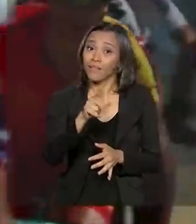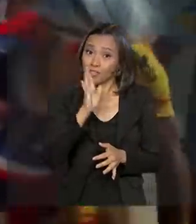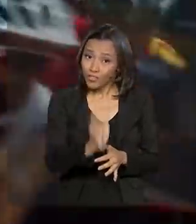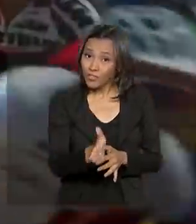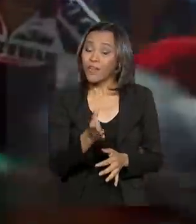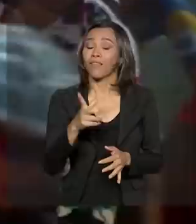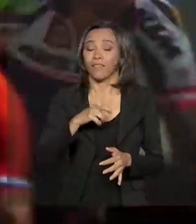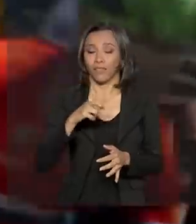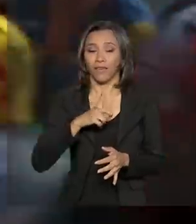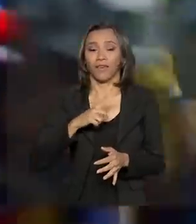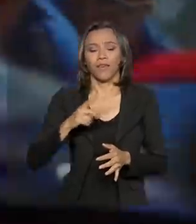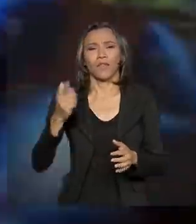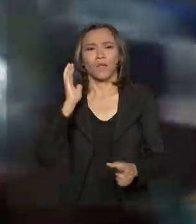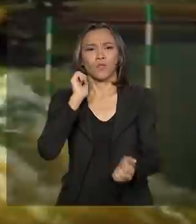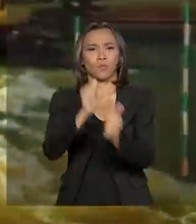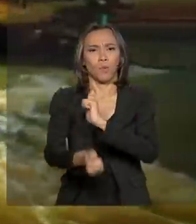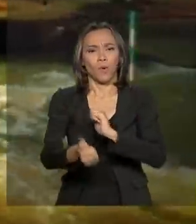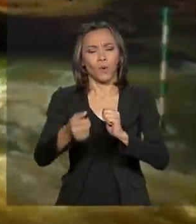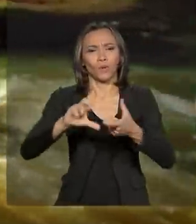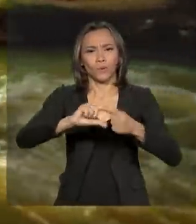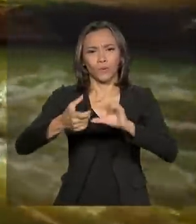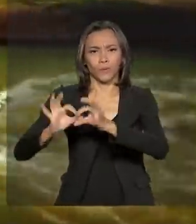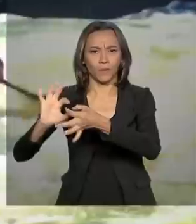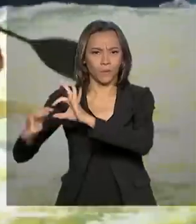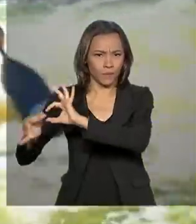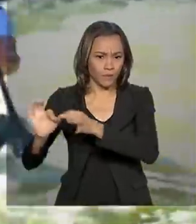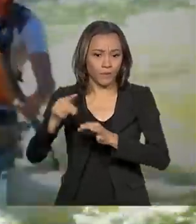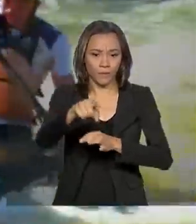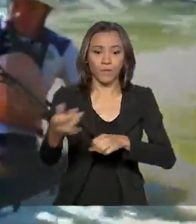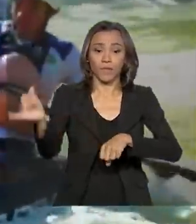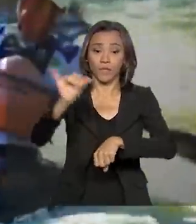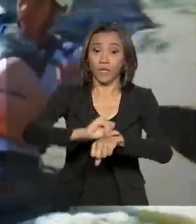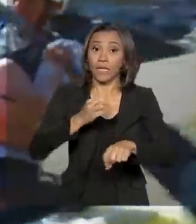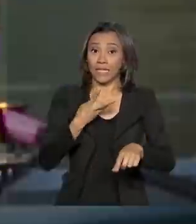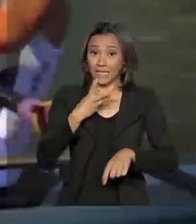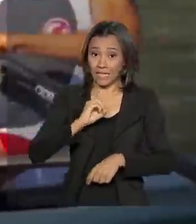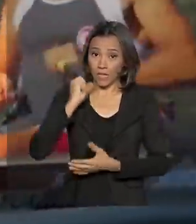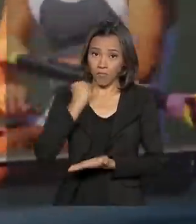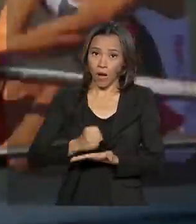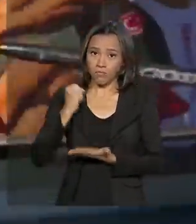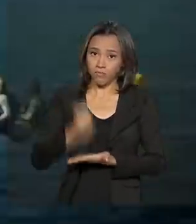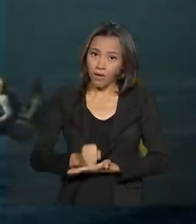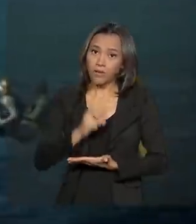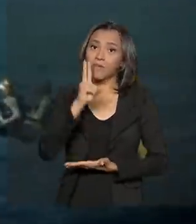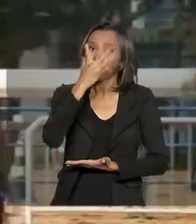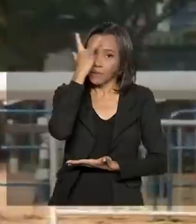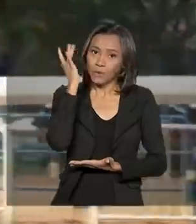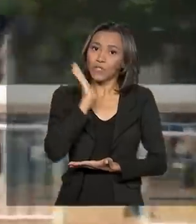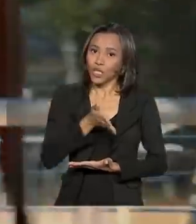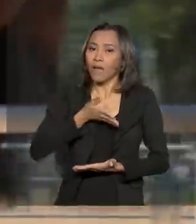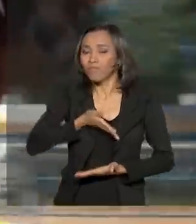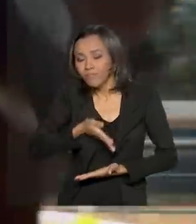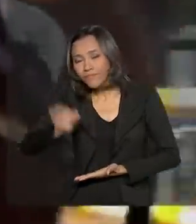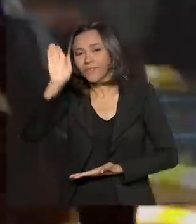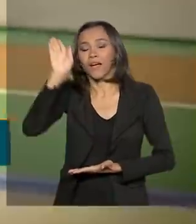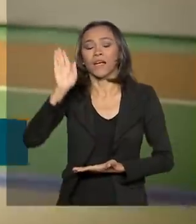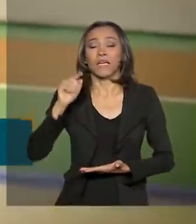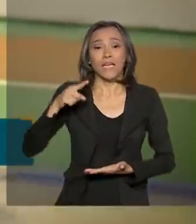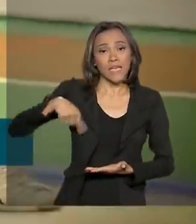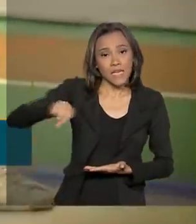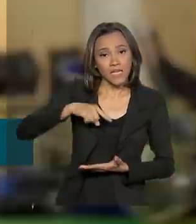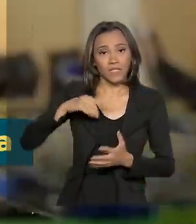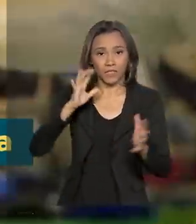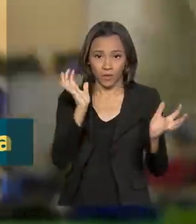Até o momento, 36 atletas já estão com seus passaportes carimbados para as Olimpíadas. E desses classificados,